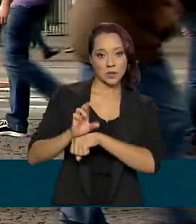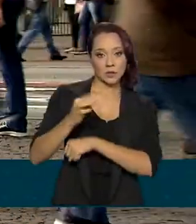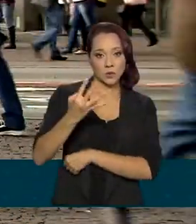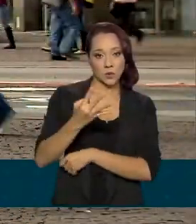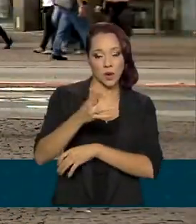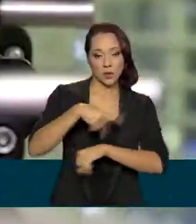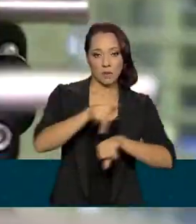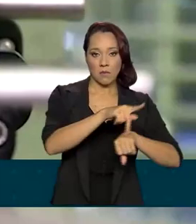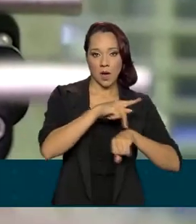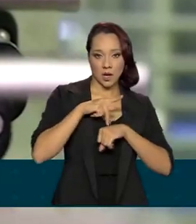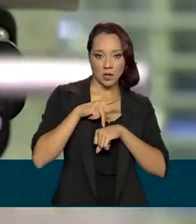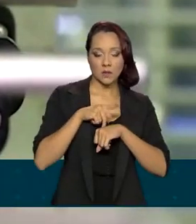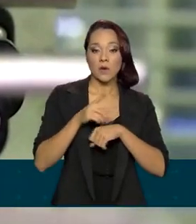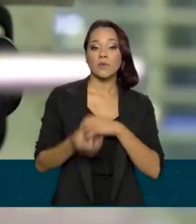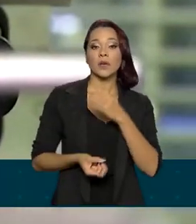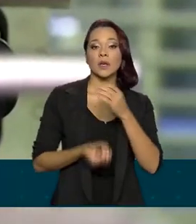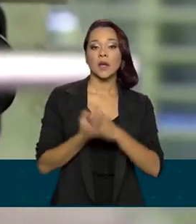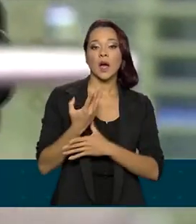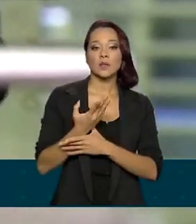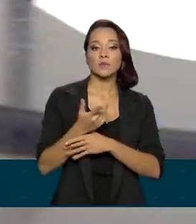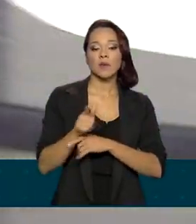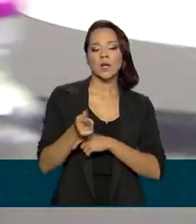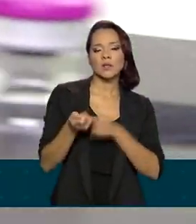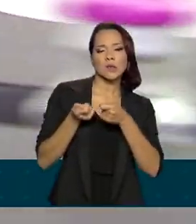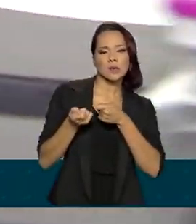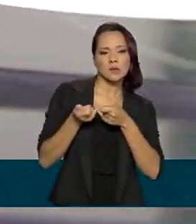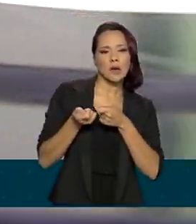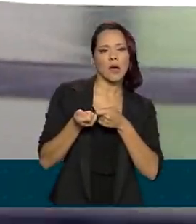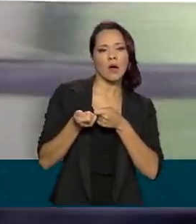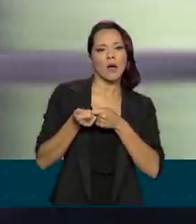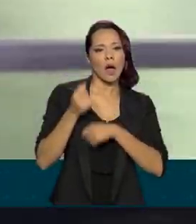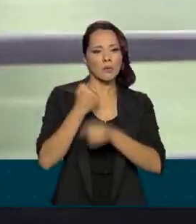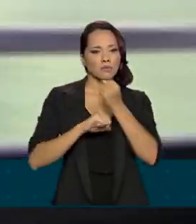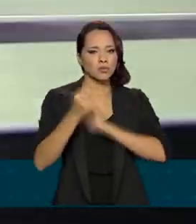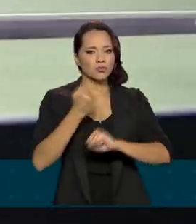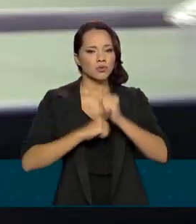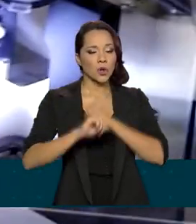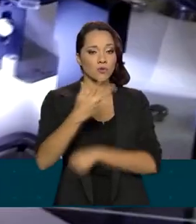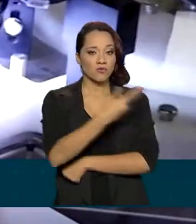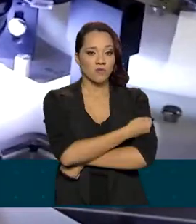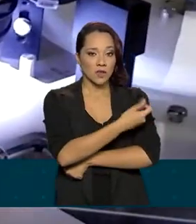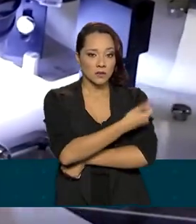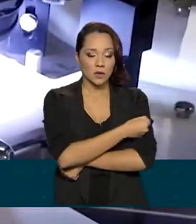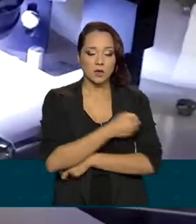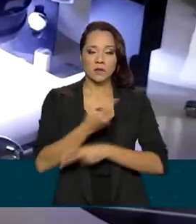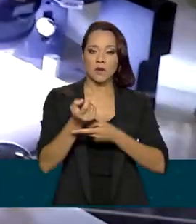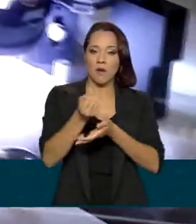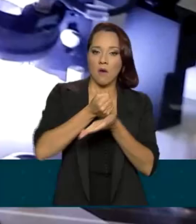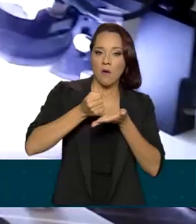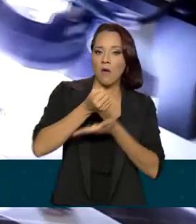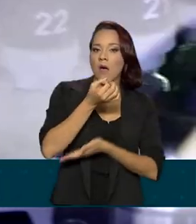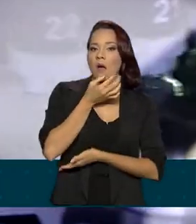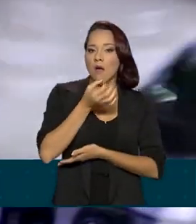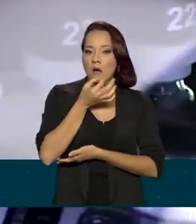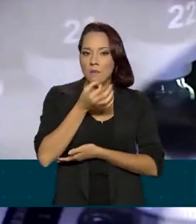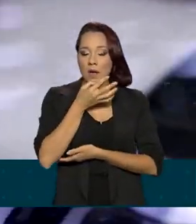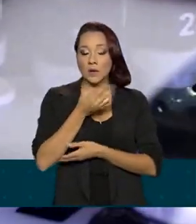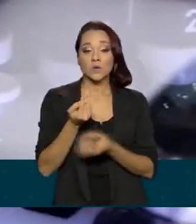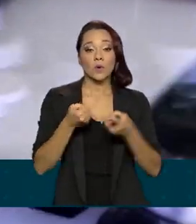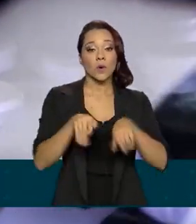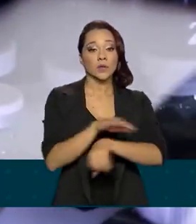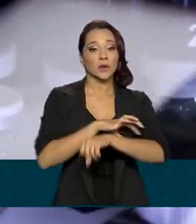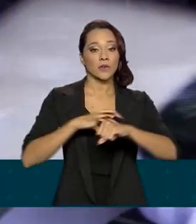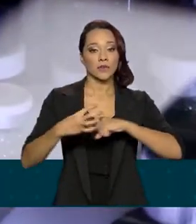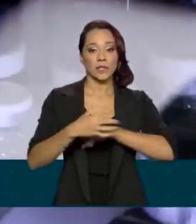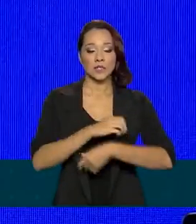quatro países foi criado para gerenciar a produção regional de vacinas, insumos e remédios contra